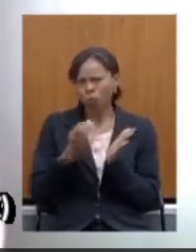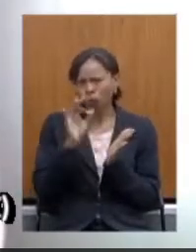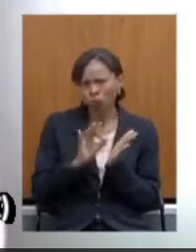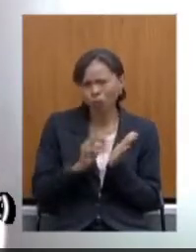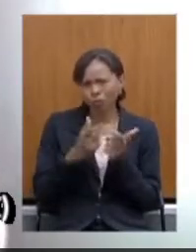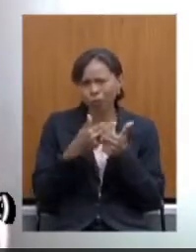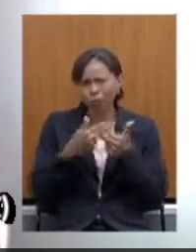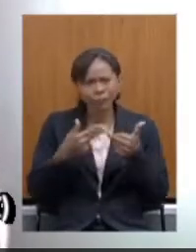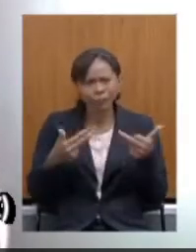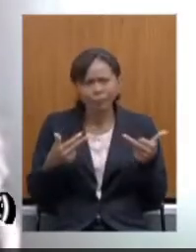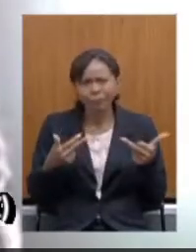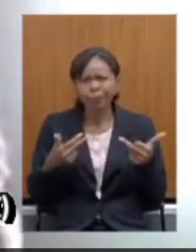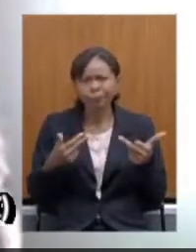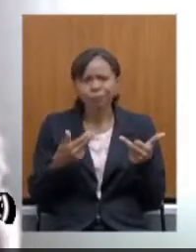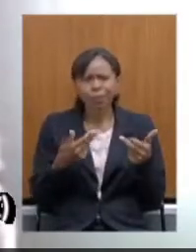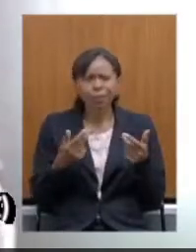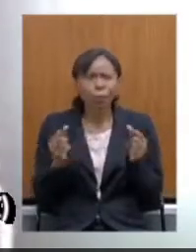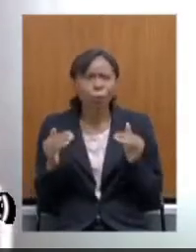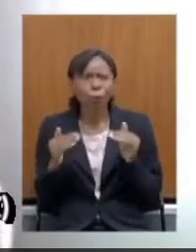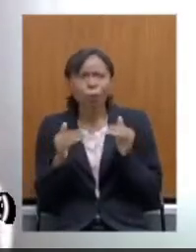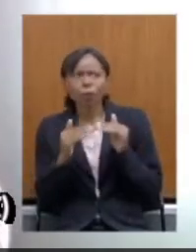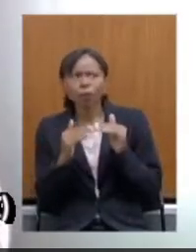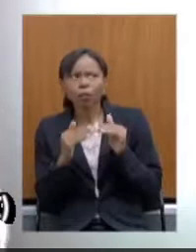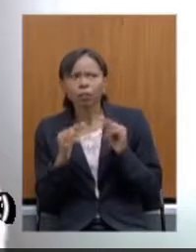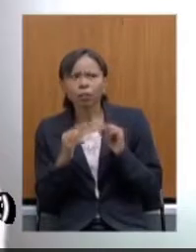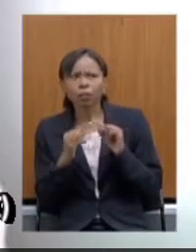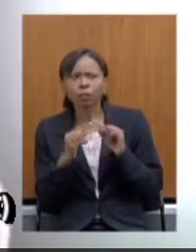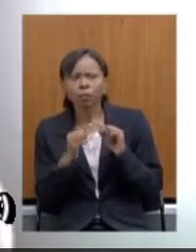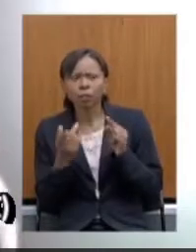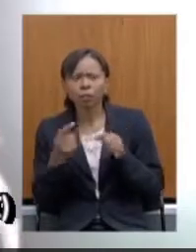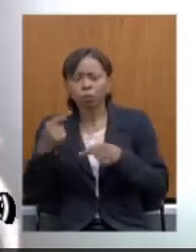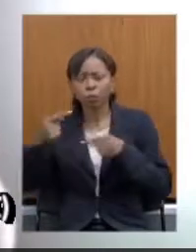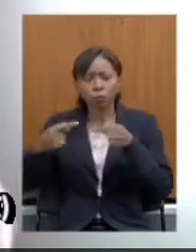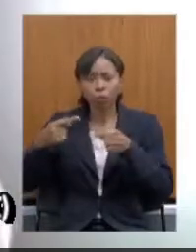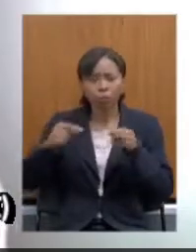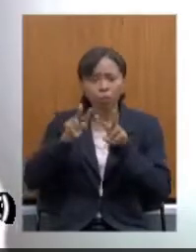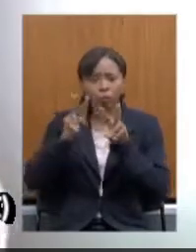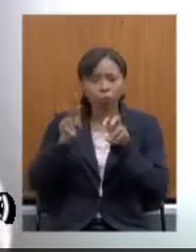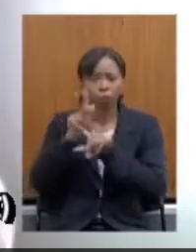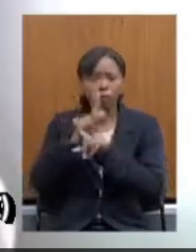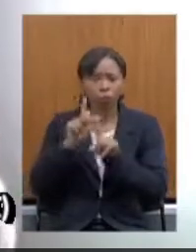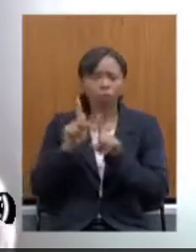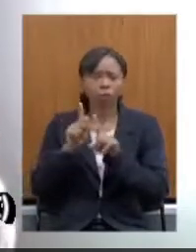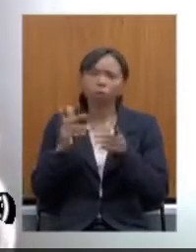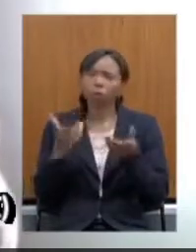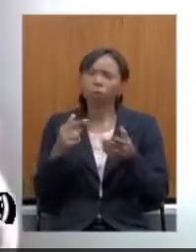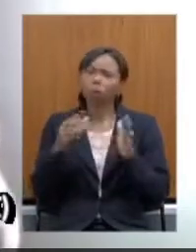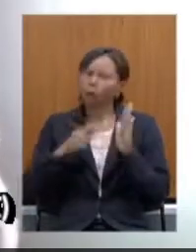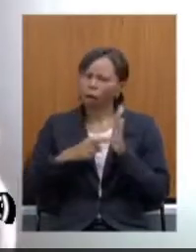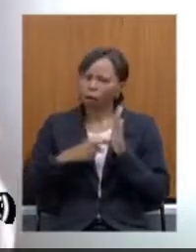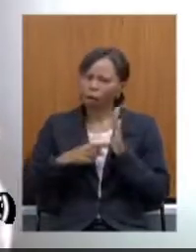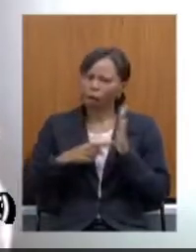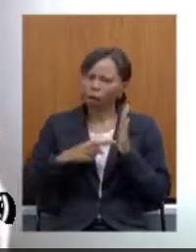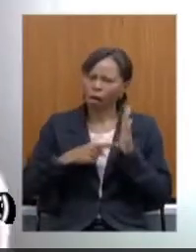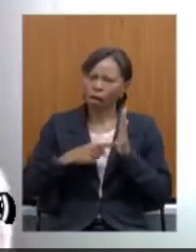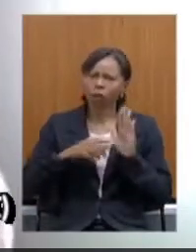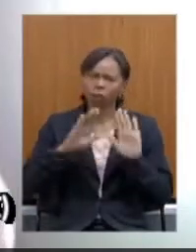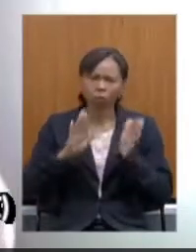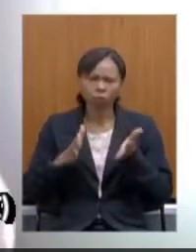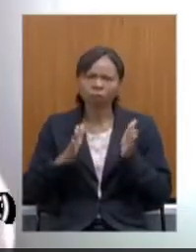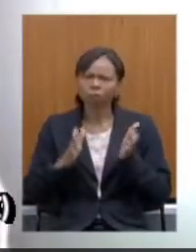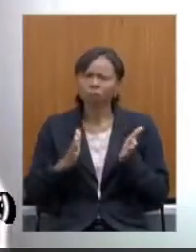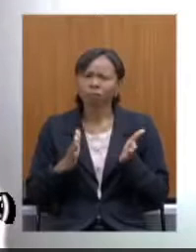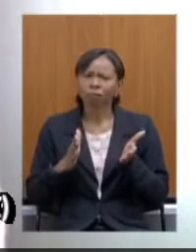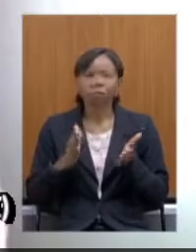com o debate da previdência nós ouvimos aqui denúncias graves eu acho que essa casa tem o dever